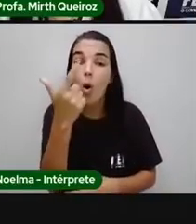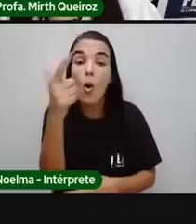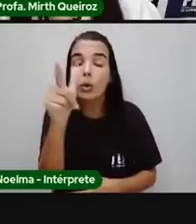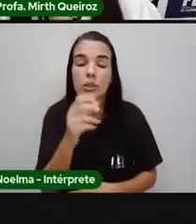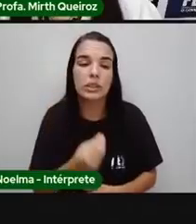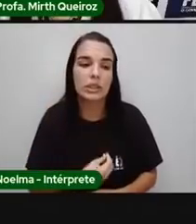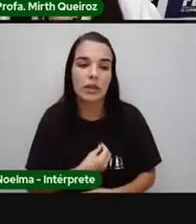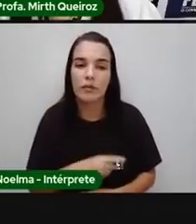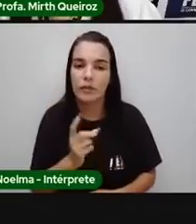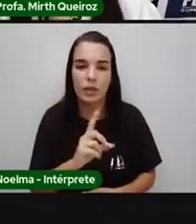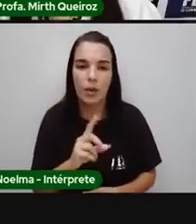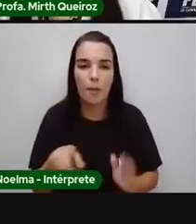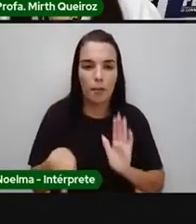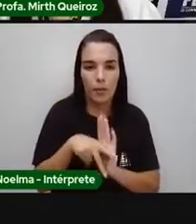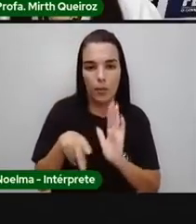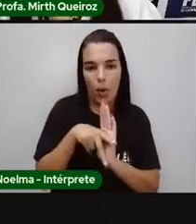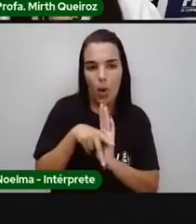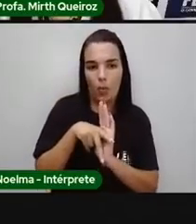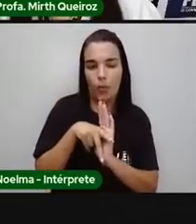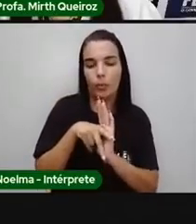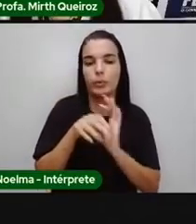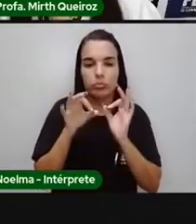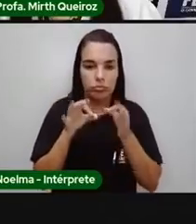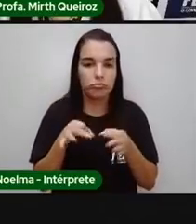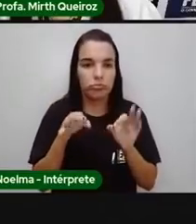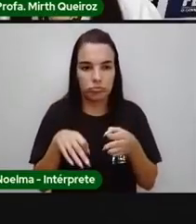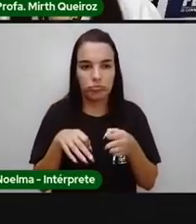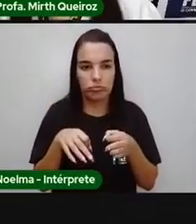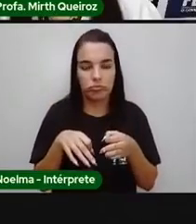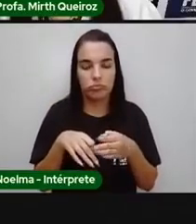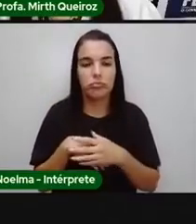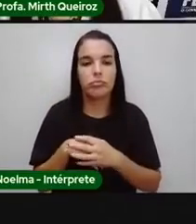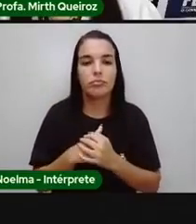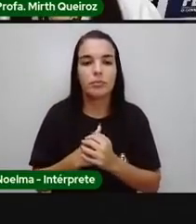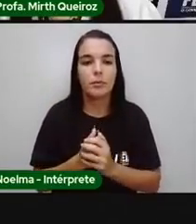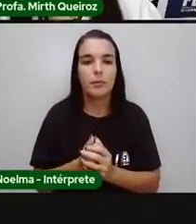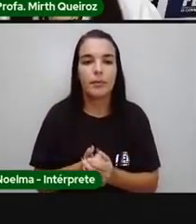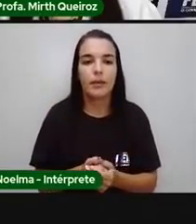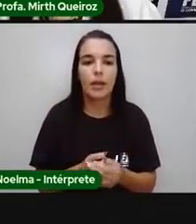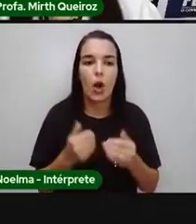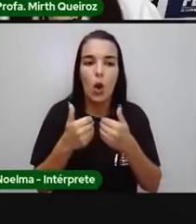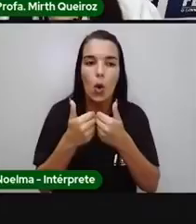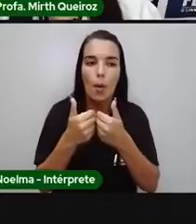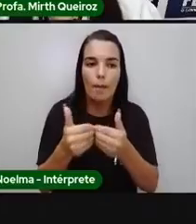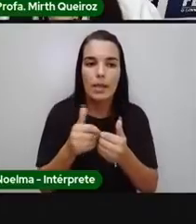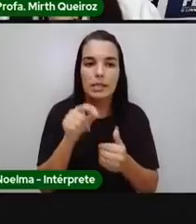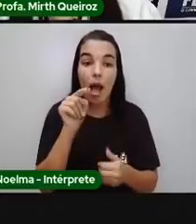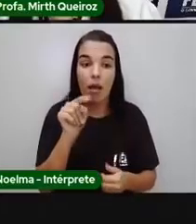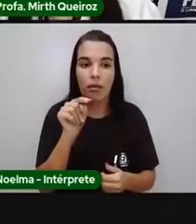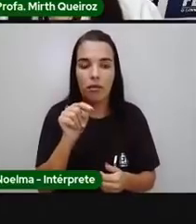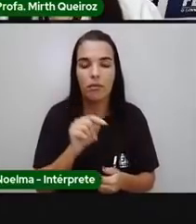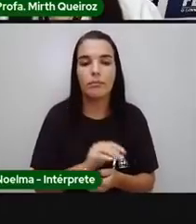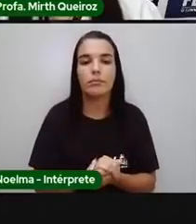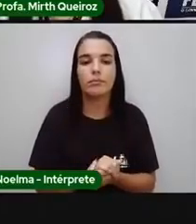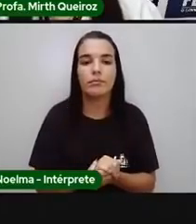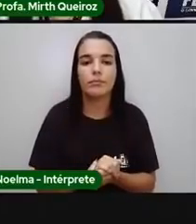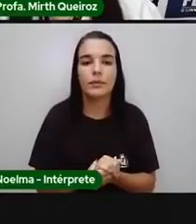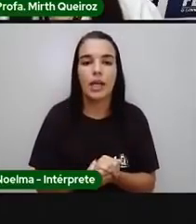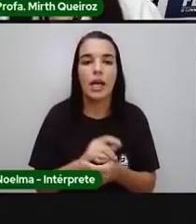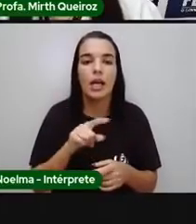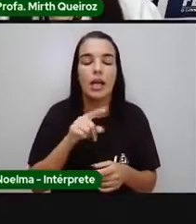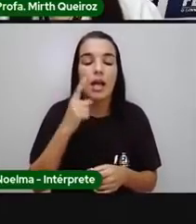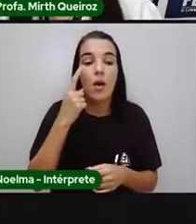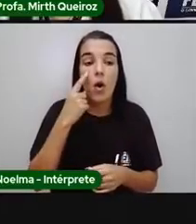Ela produz a própria alimentação. Então, a base da cadeia alimentar, a vai começar o início aqui pelas plantas. Essa